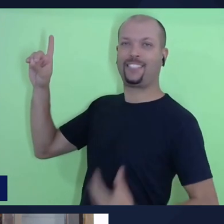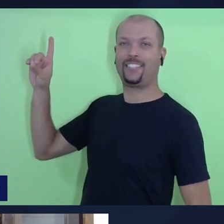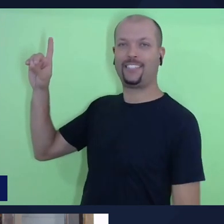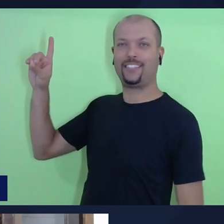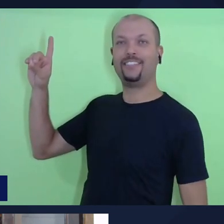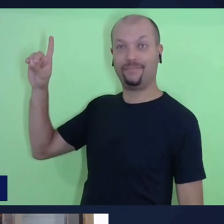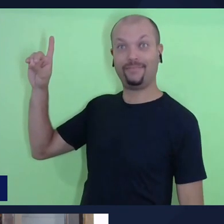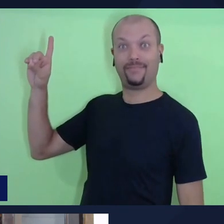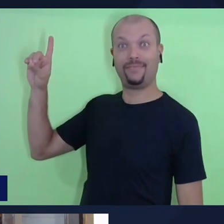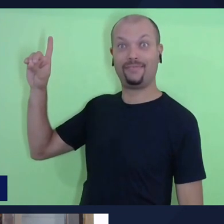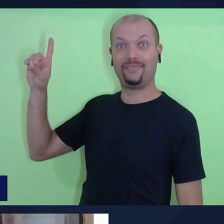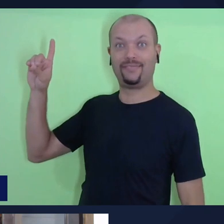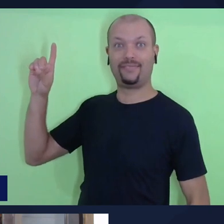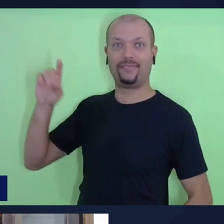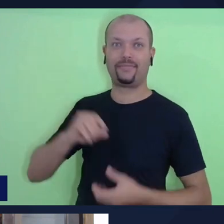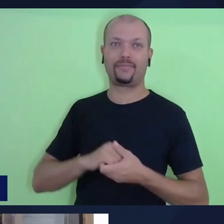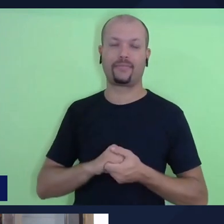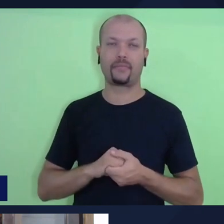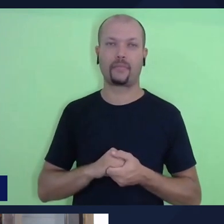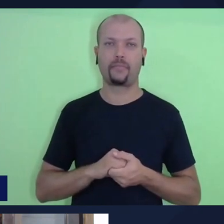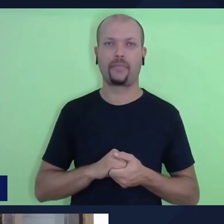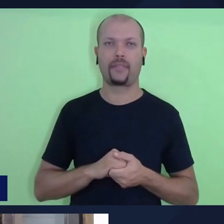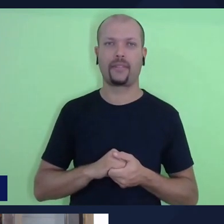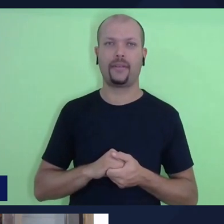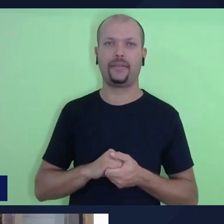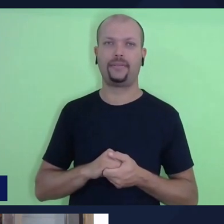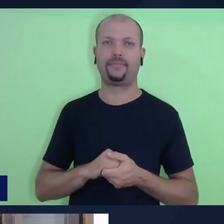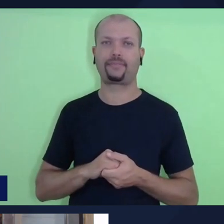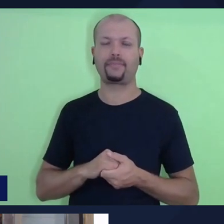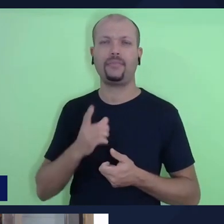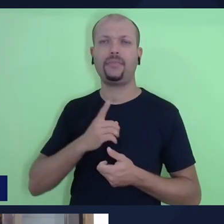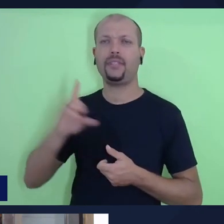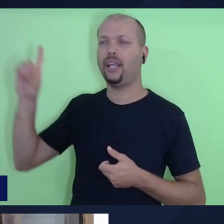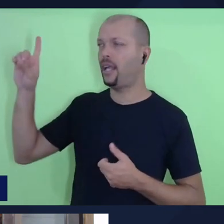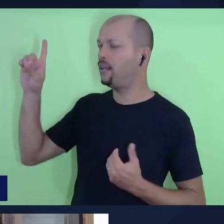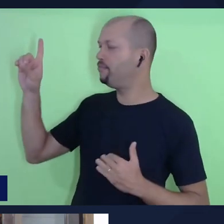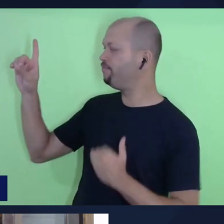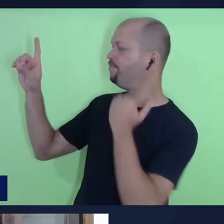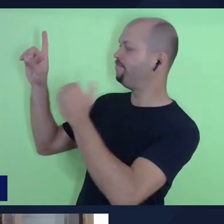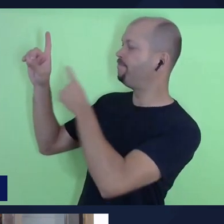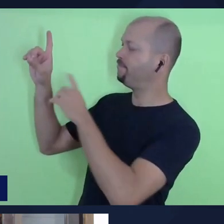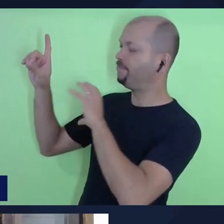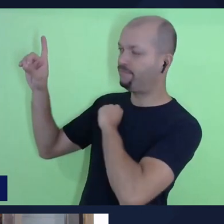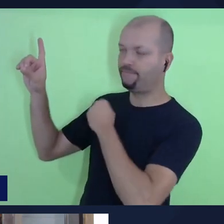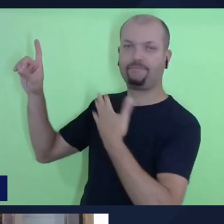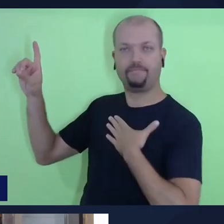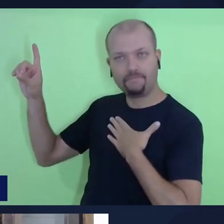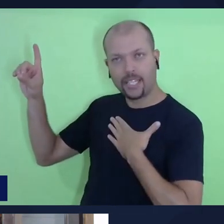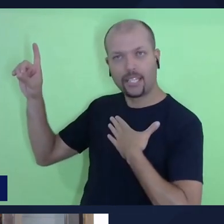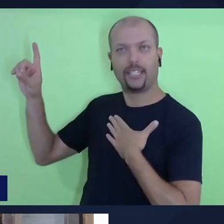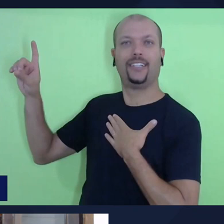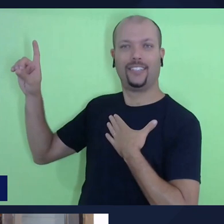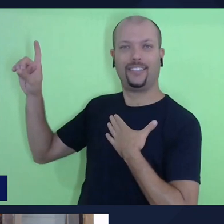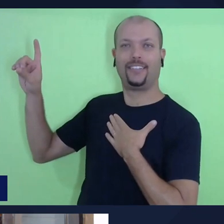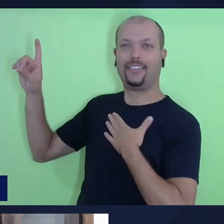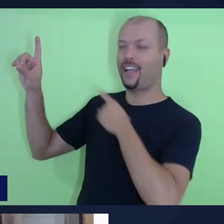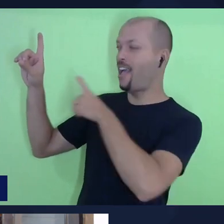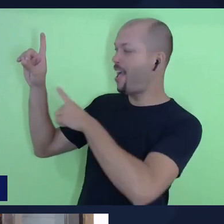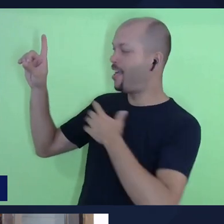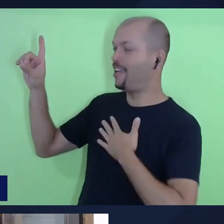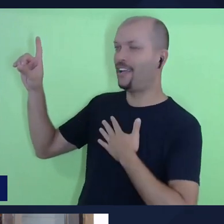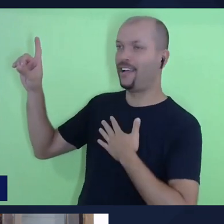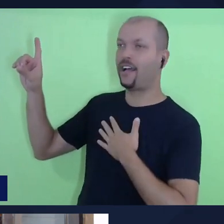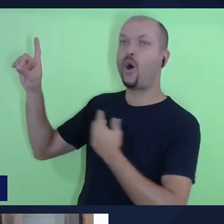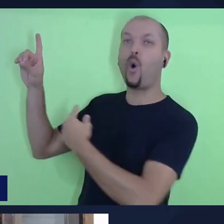Eu tenho um soberano sobre mim que me ama, eu tenho um soberano sobre mim que me cuida,